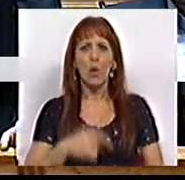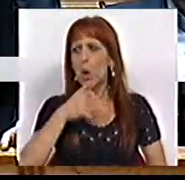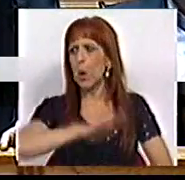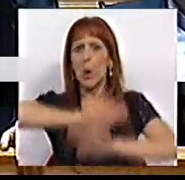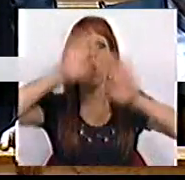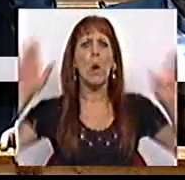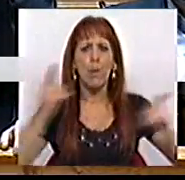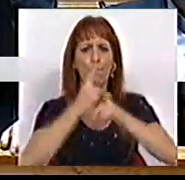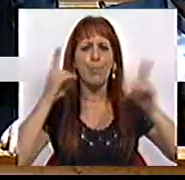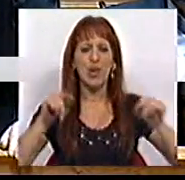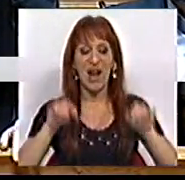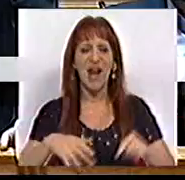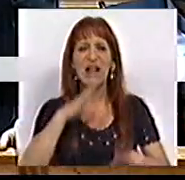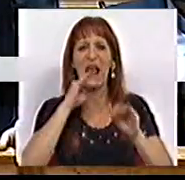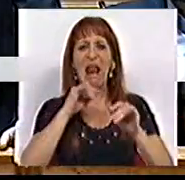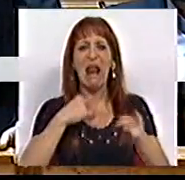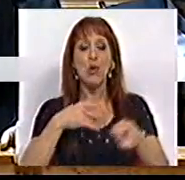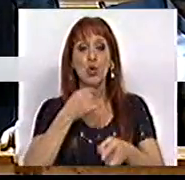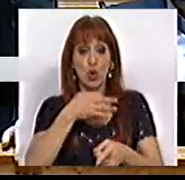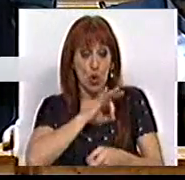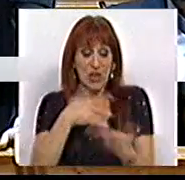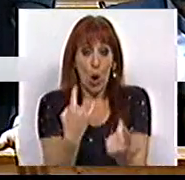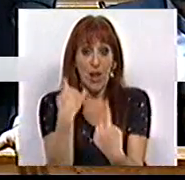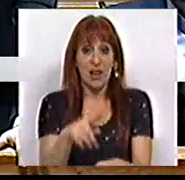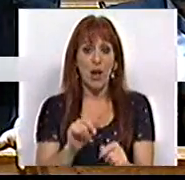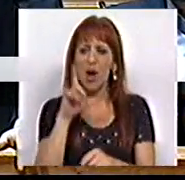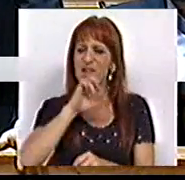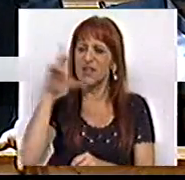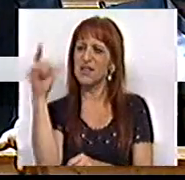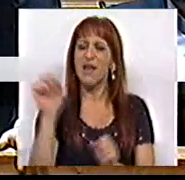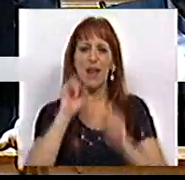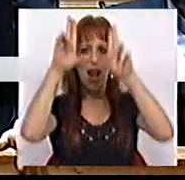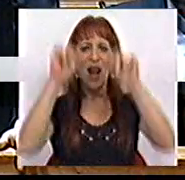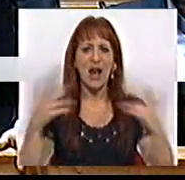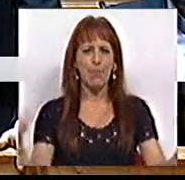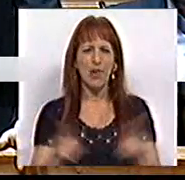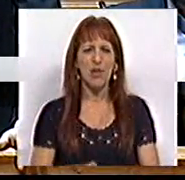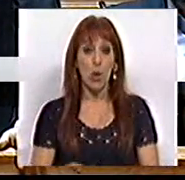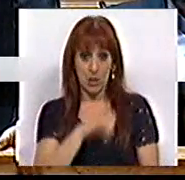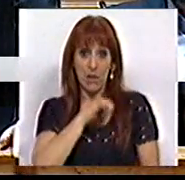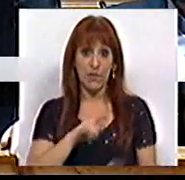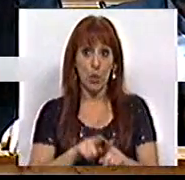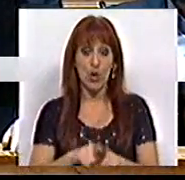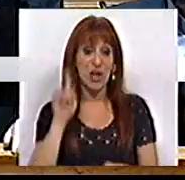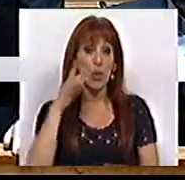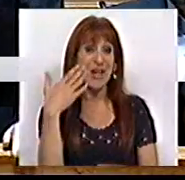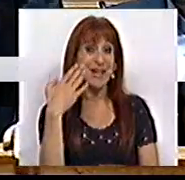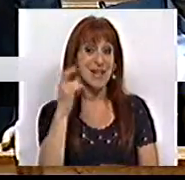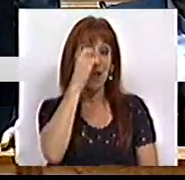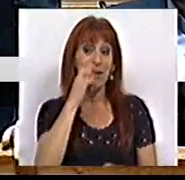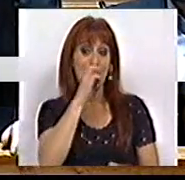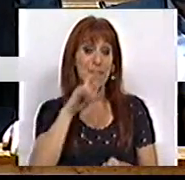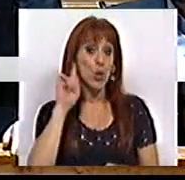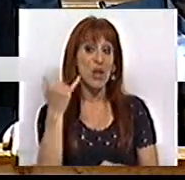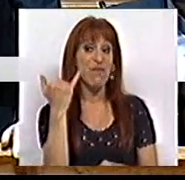tragédia. Porque esta conversa que os senhores agora têm, de que há uma saída limpa, será válida entre o dia 17 de